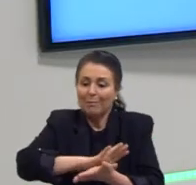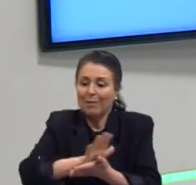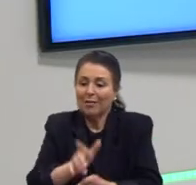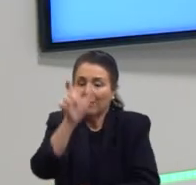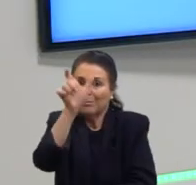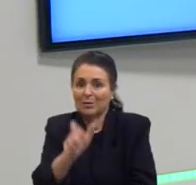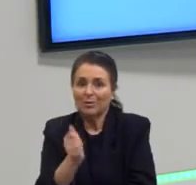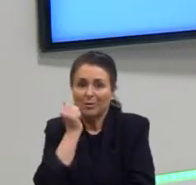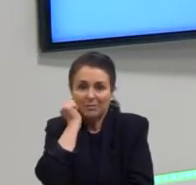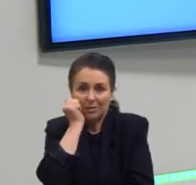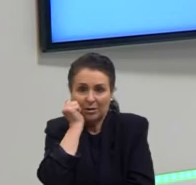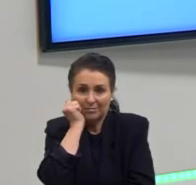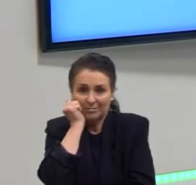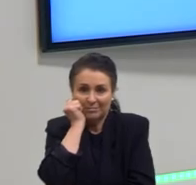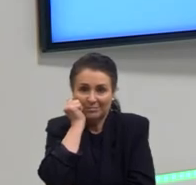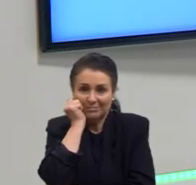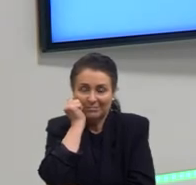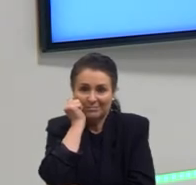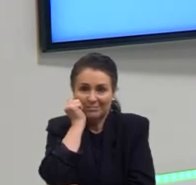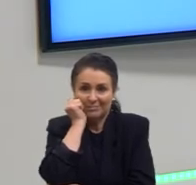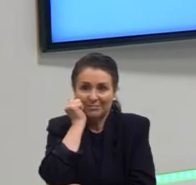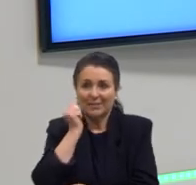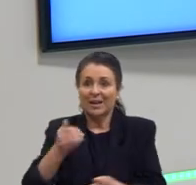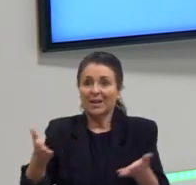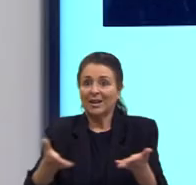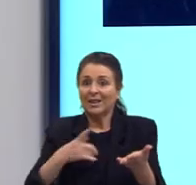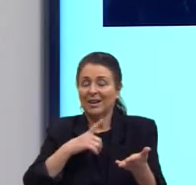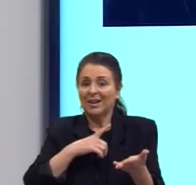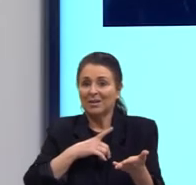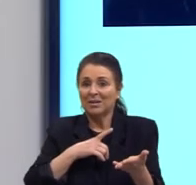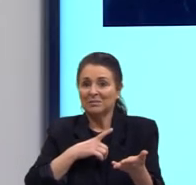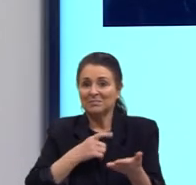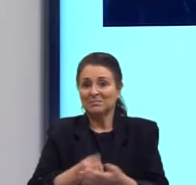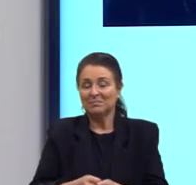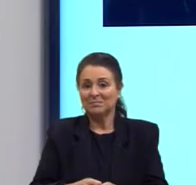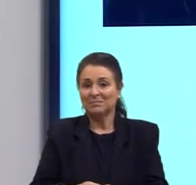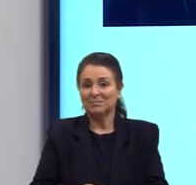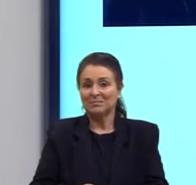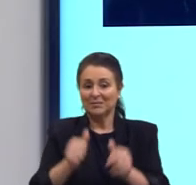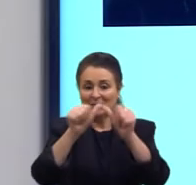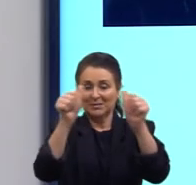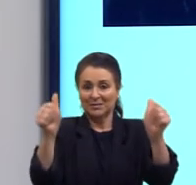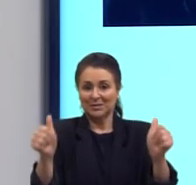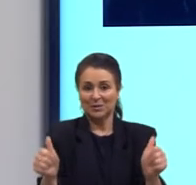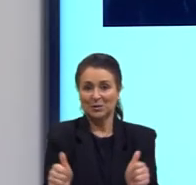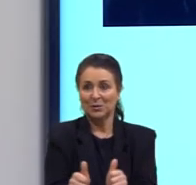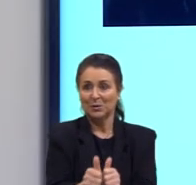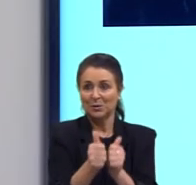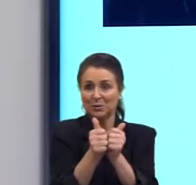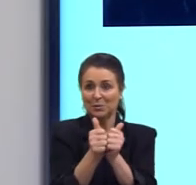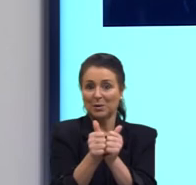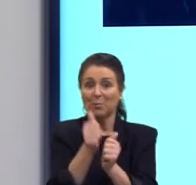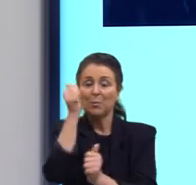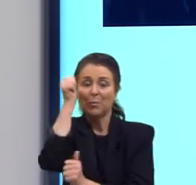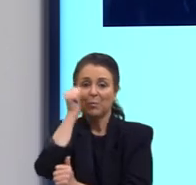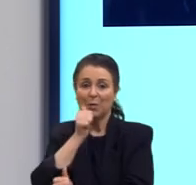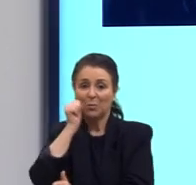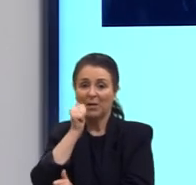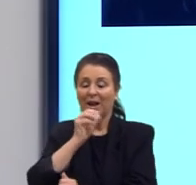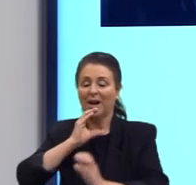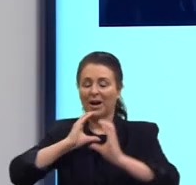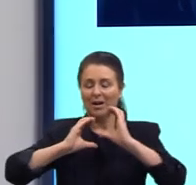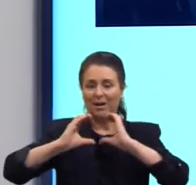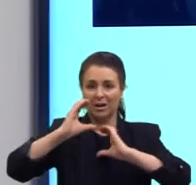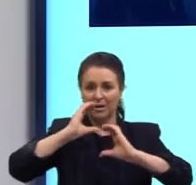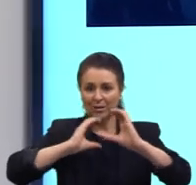Gente, isso não ficou no passado. E aqui, então, Nina Simone, uma cantora